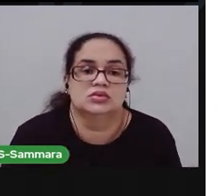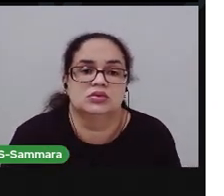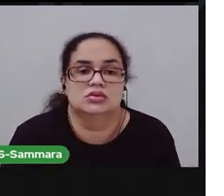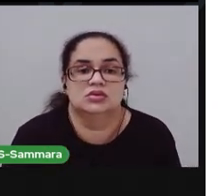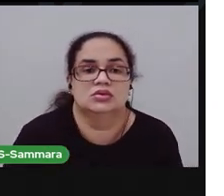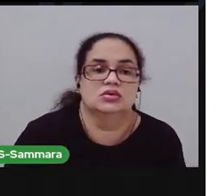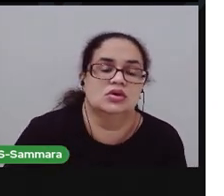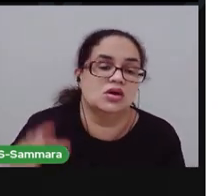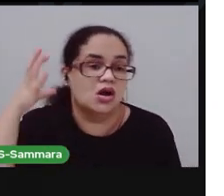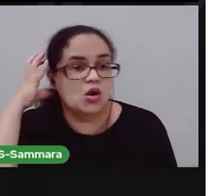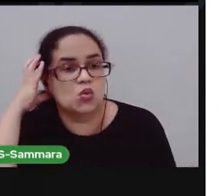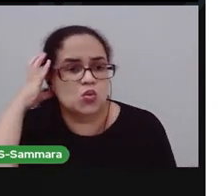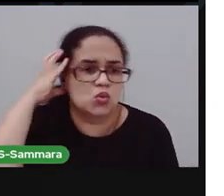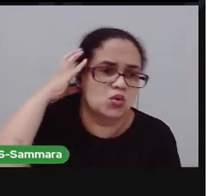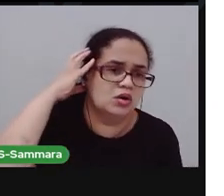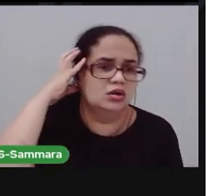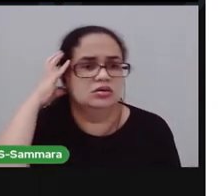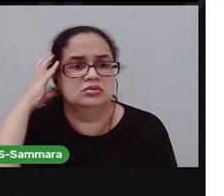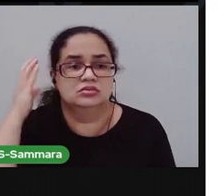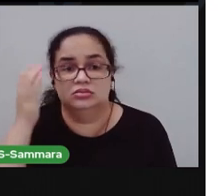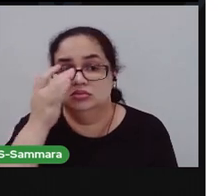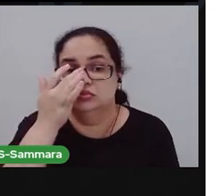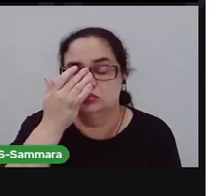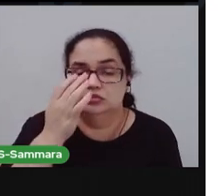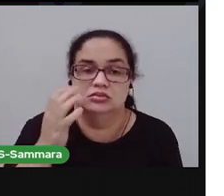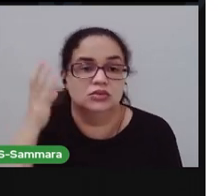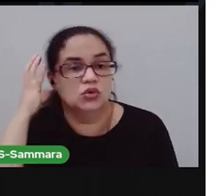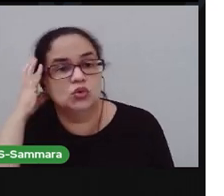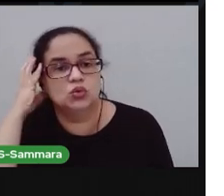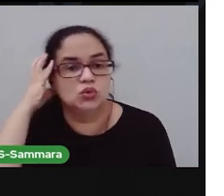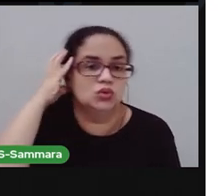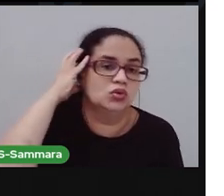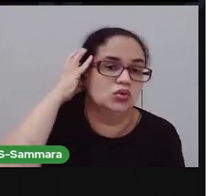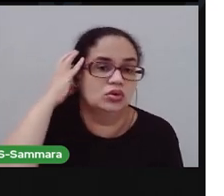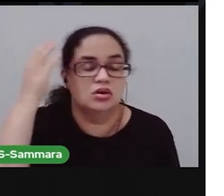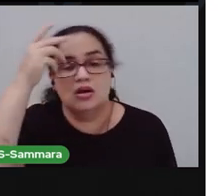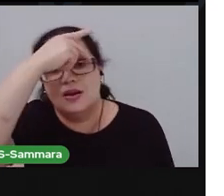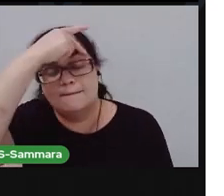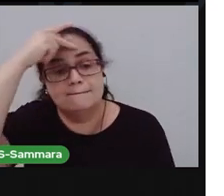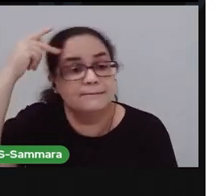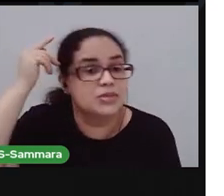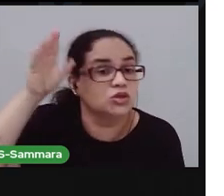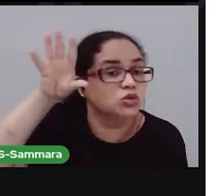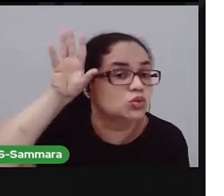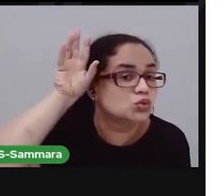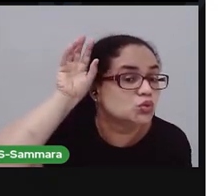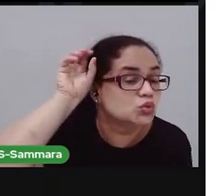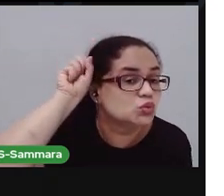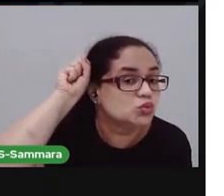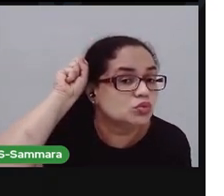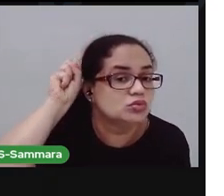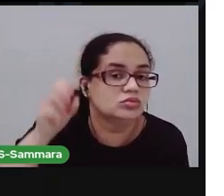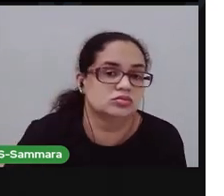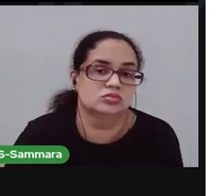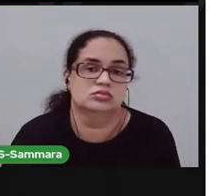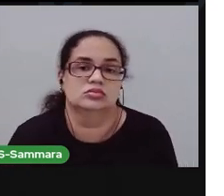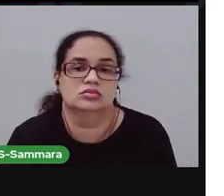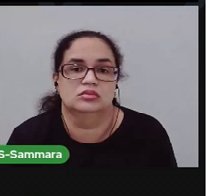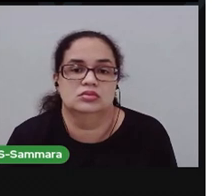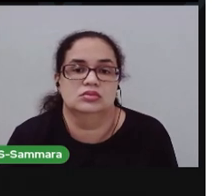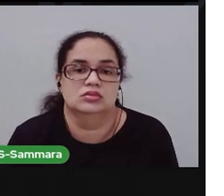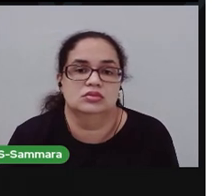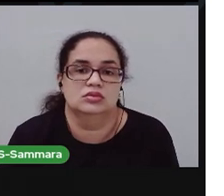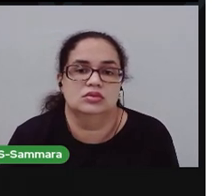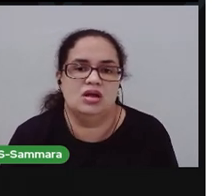Tá aqui a audição. Ó! Audição. A pessoa tá ouvindo, né? O som. Vamos ver. Eu acho que é aqui.